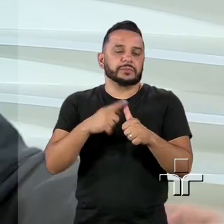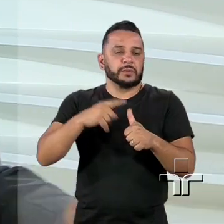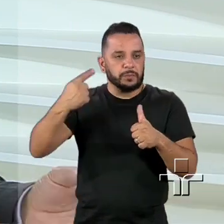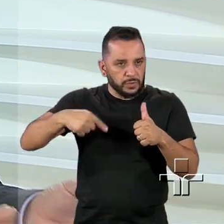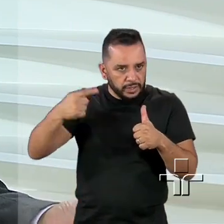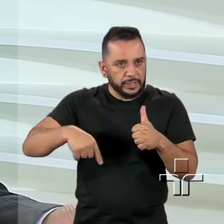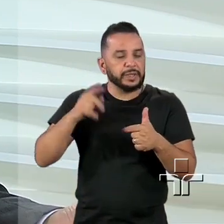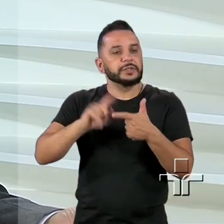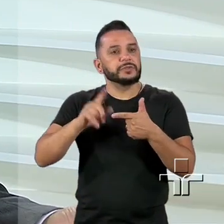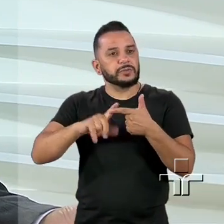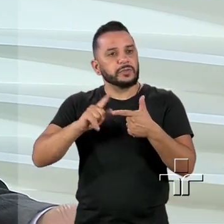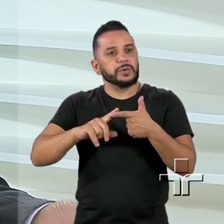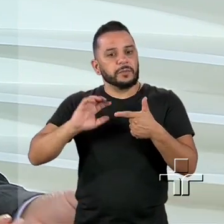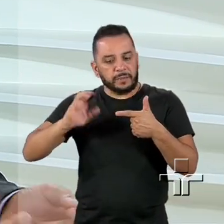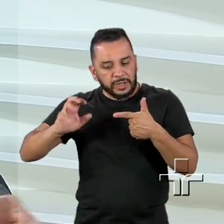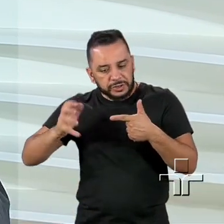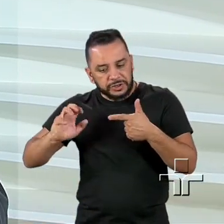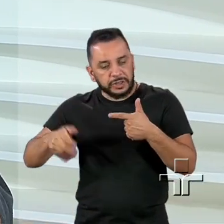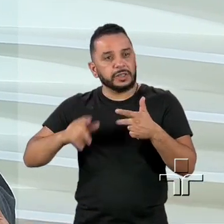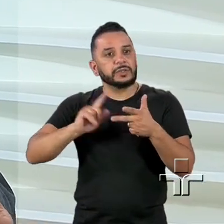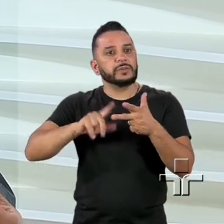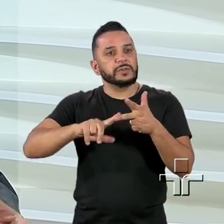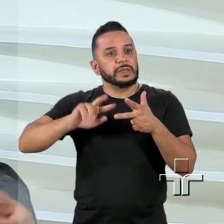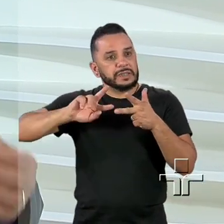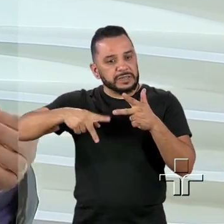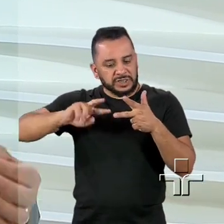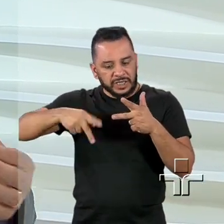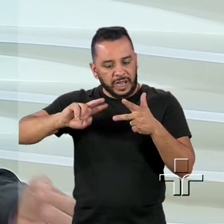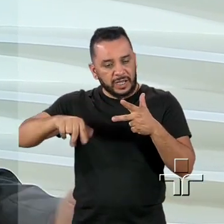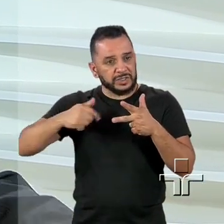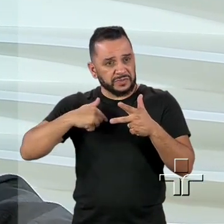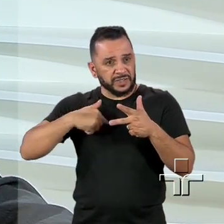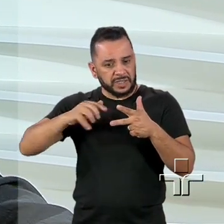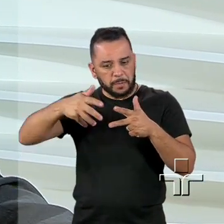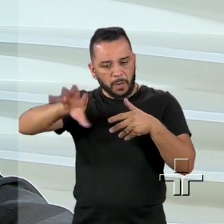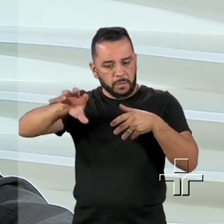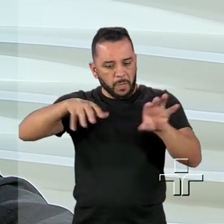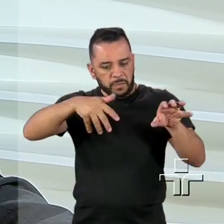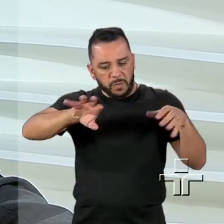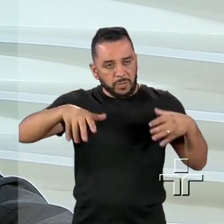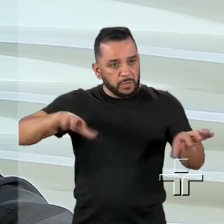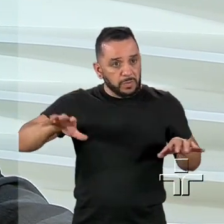sindicatos, sociedade organizada. Se você desmonta isso, você fragiliza todo o processo democrático.